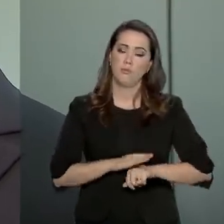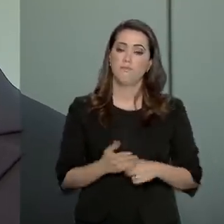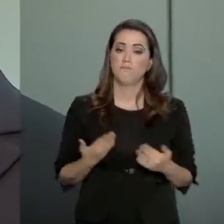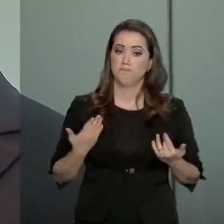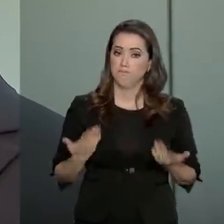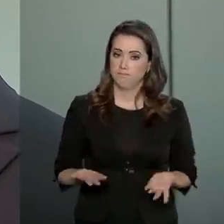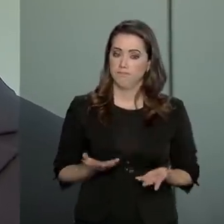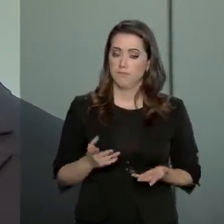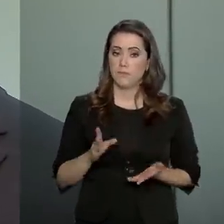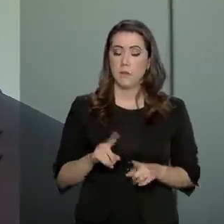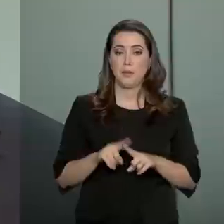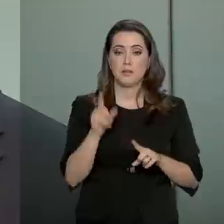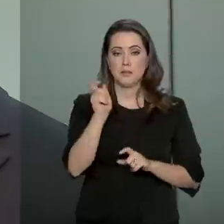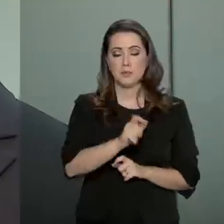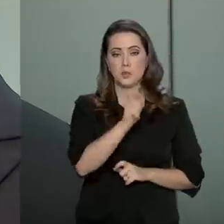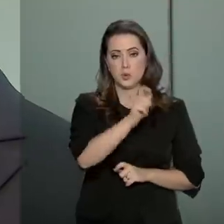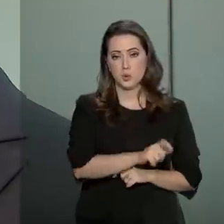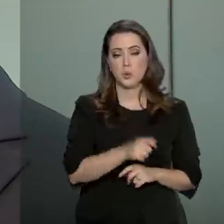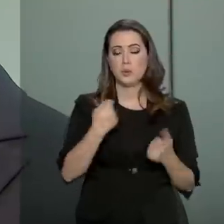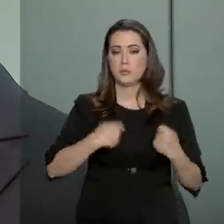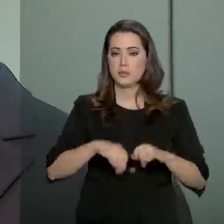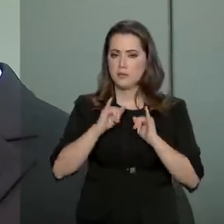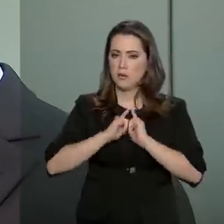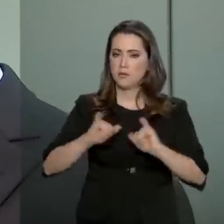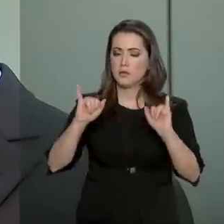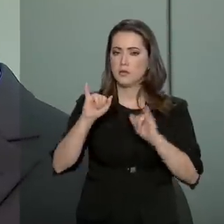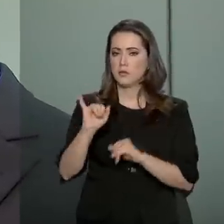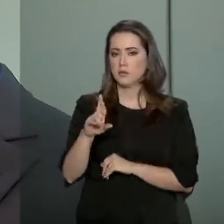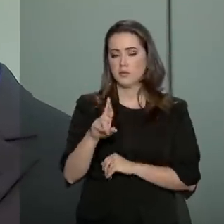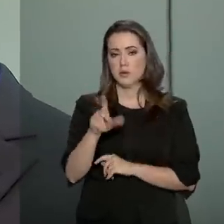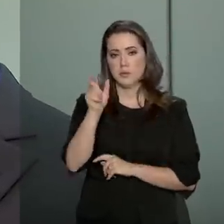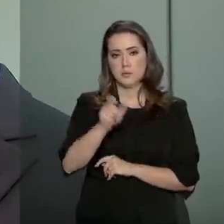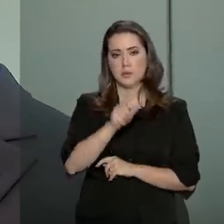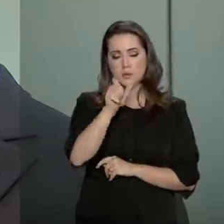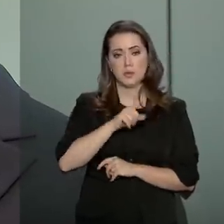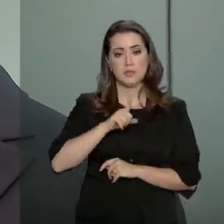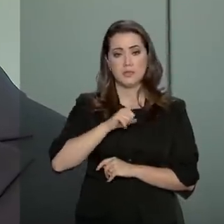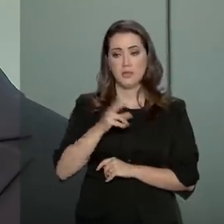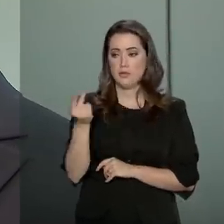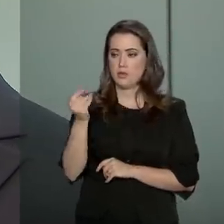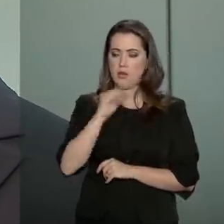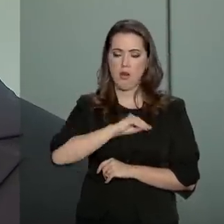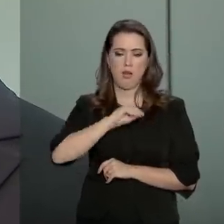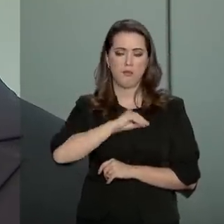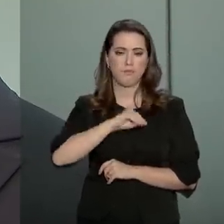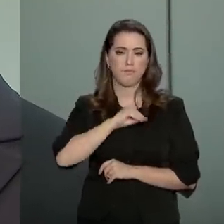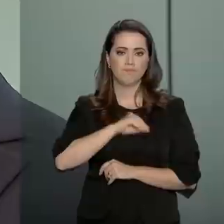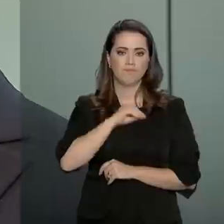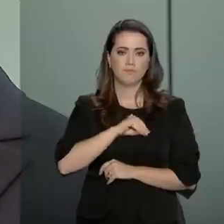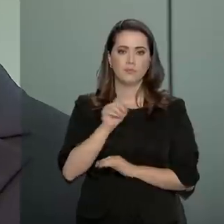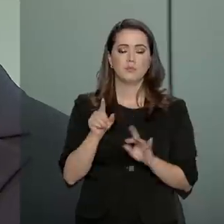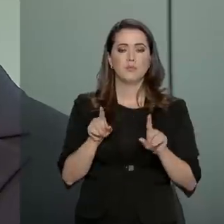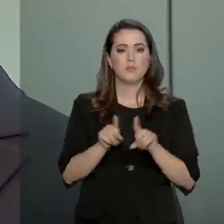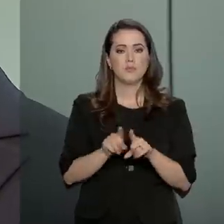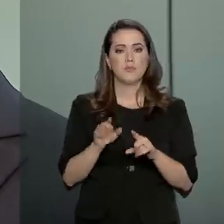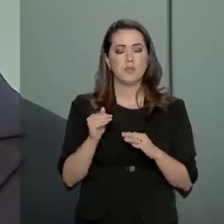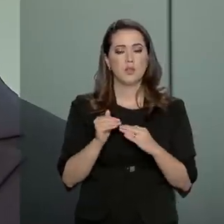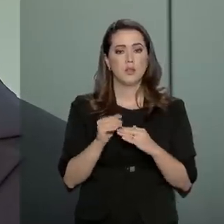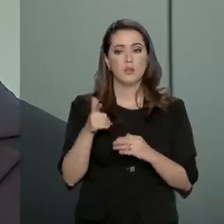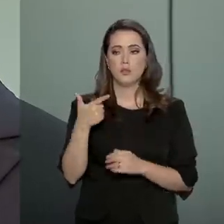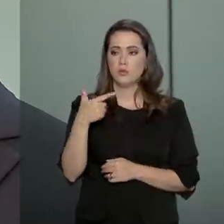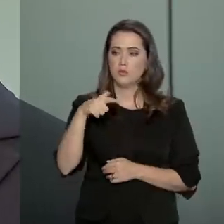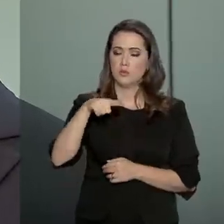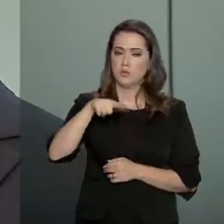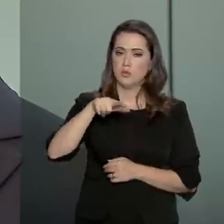Agora, quem está obrigado a entregar a declaração é quem obteve rendimentos tributáveis em